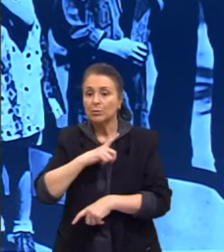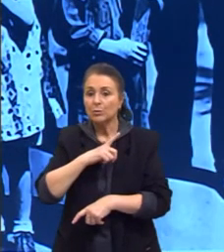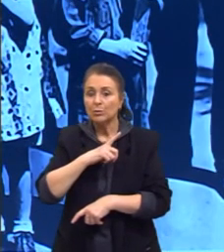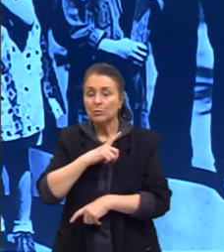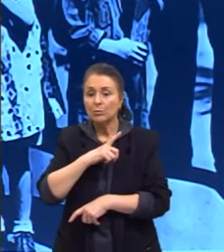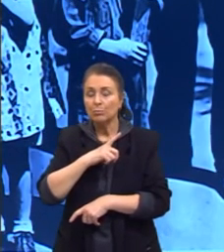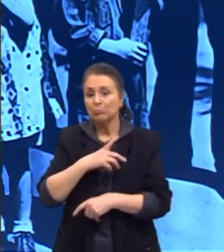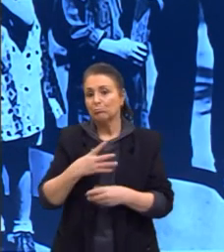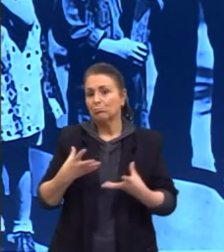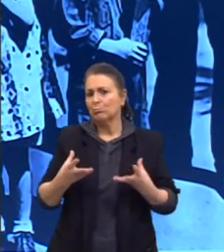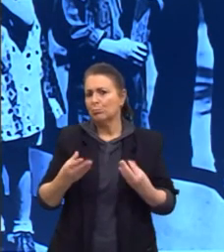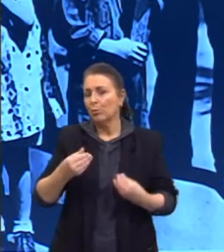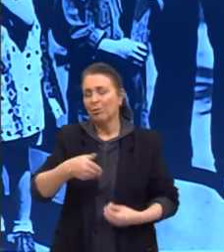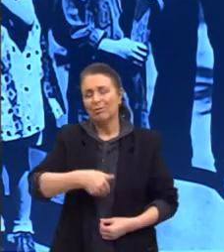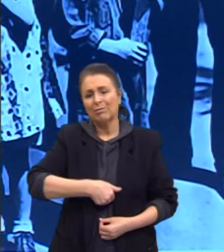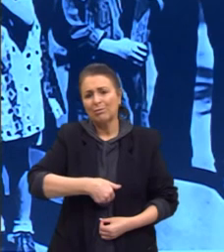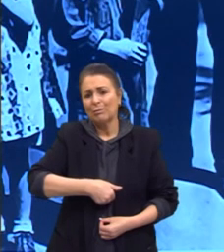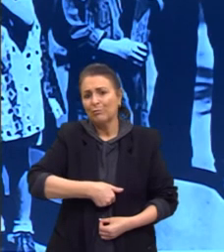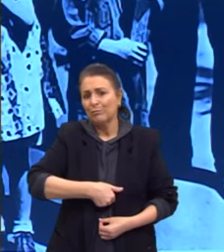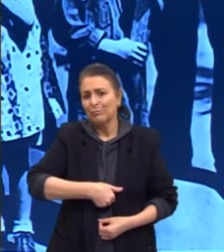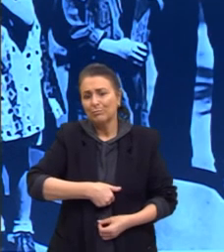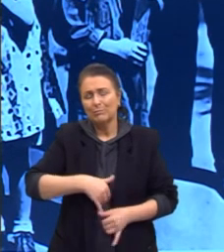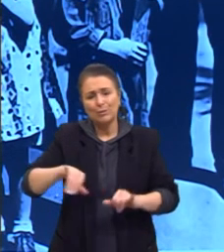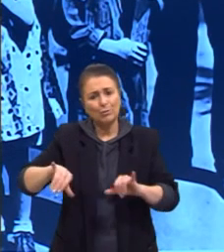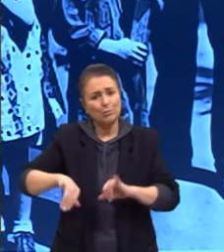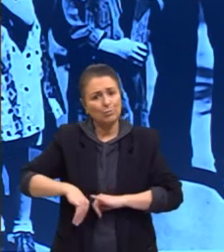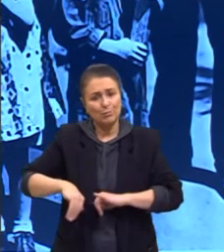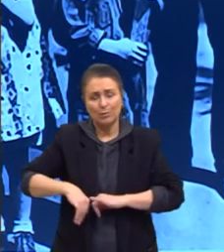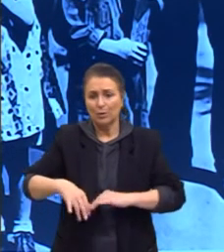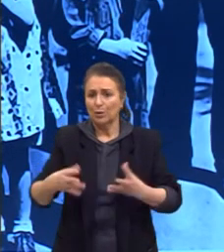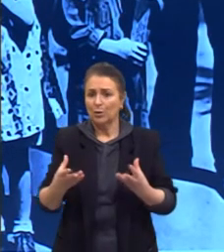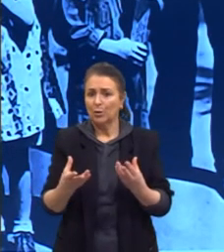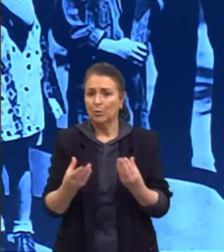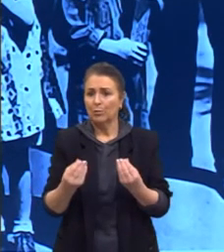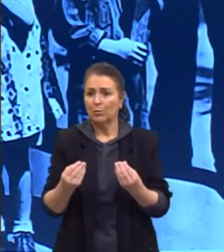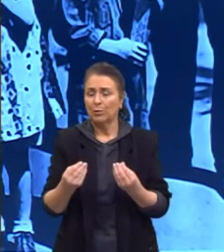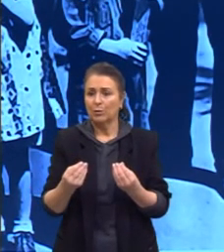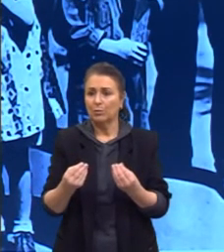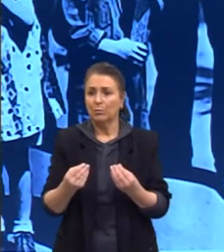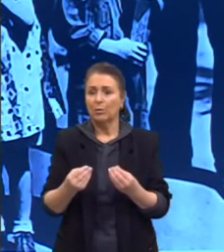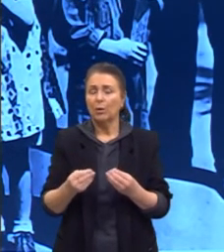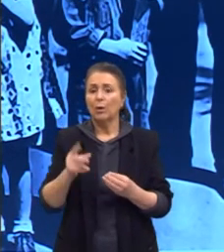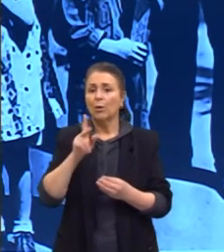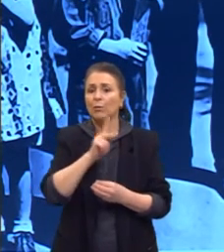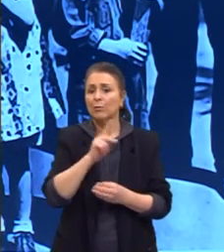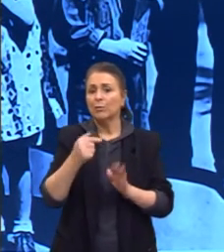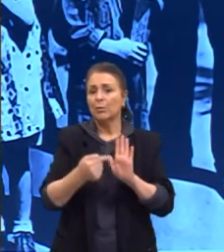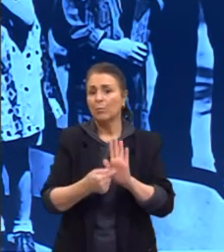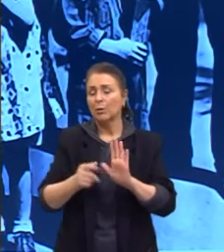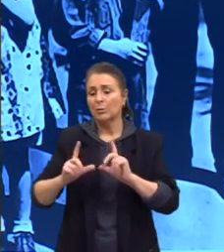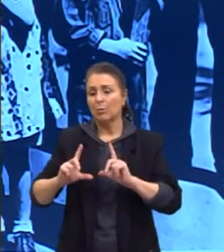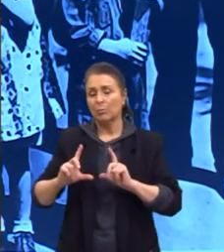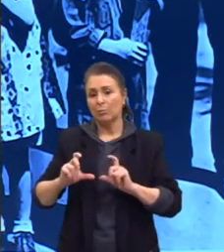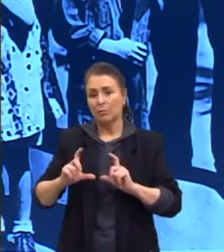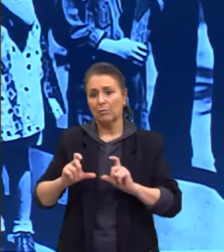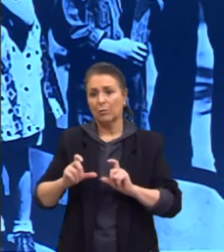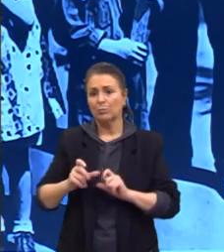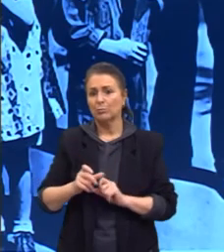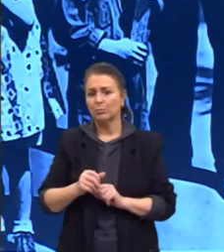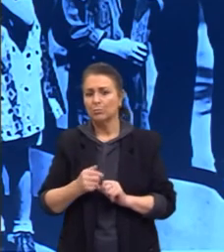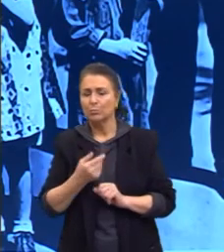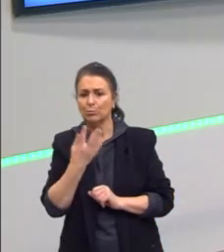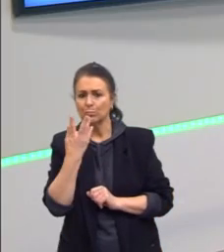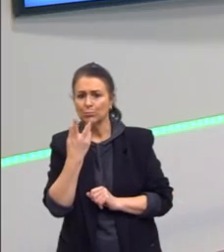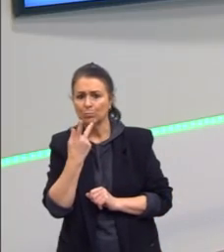fome, né? Enfim, toda aquela questão. E aí eu trago para vocês uma foto ali, também mostrando um gurizinho.